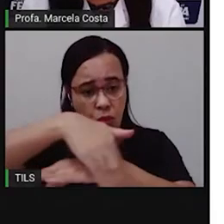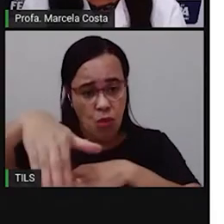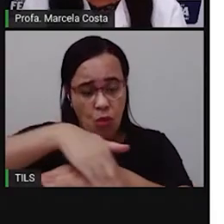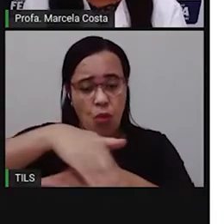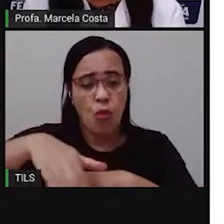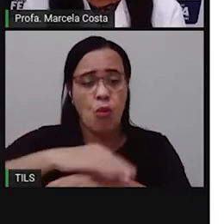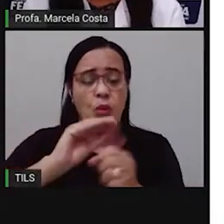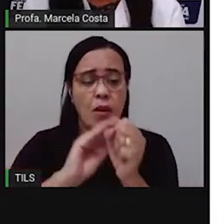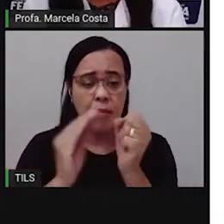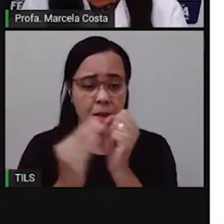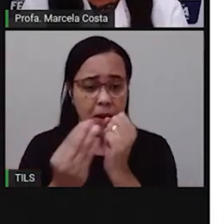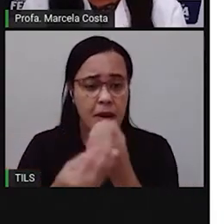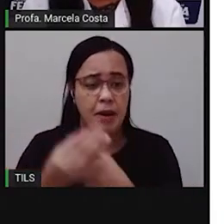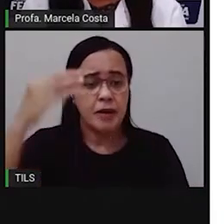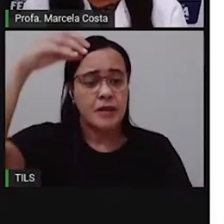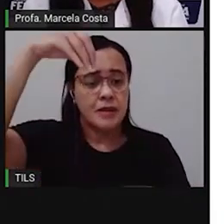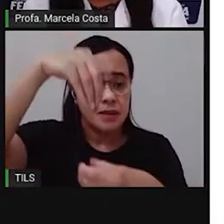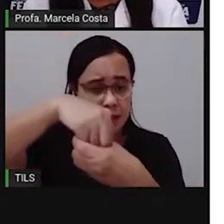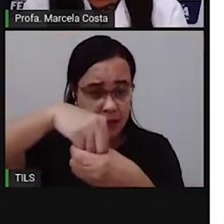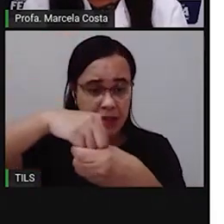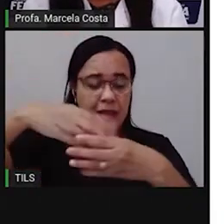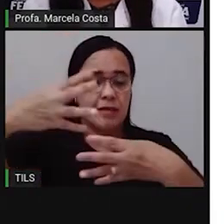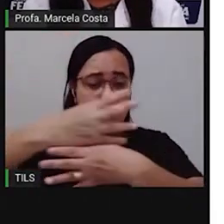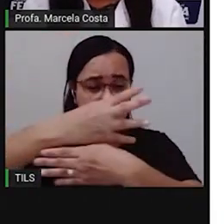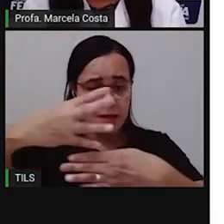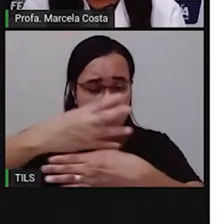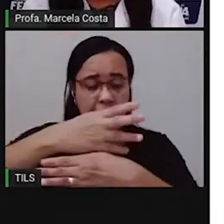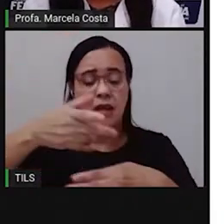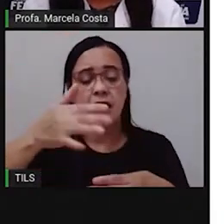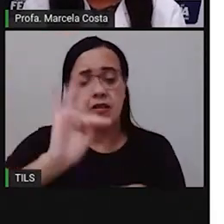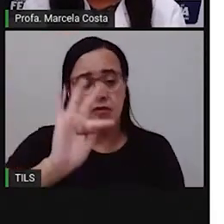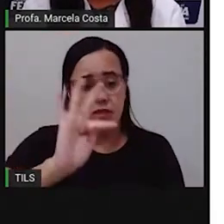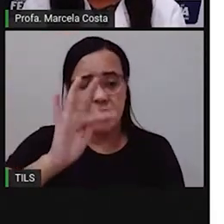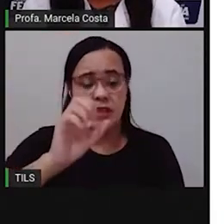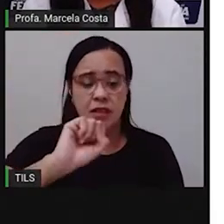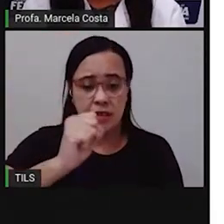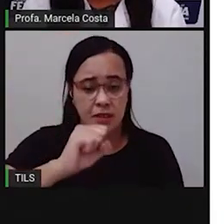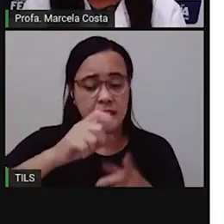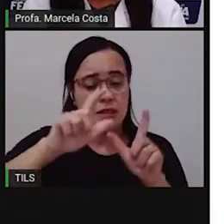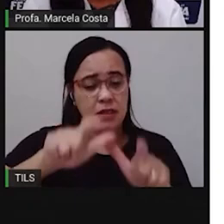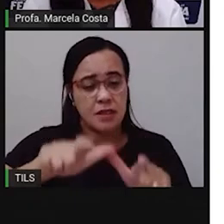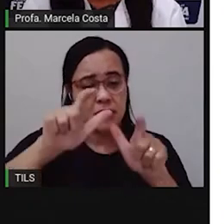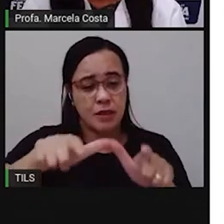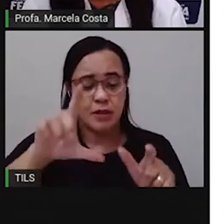que formam a cidade, que formam a localização.